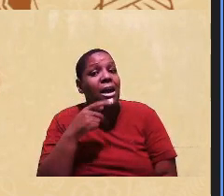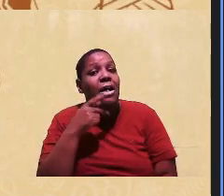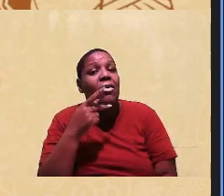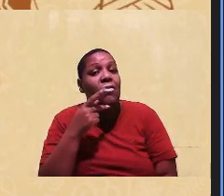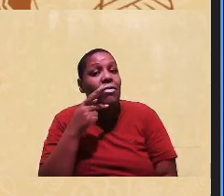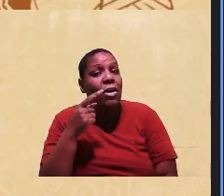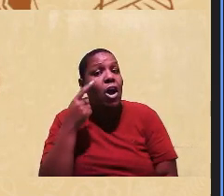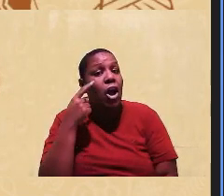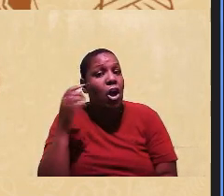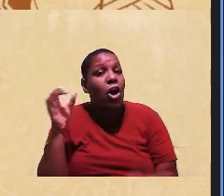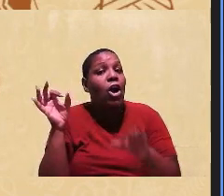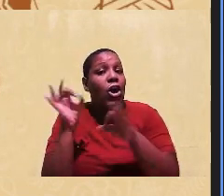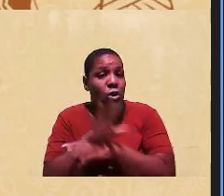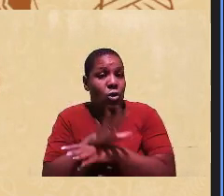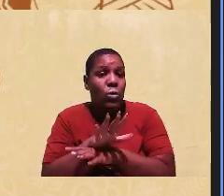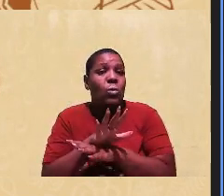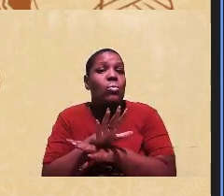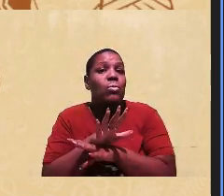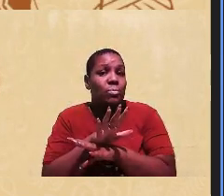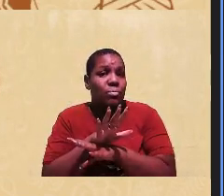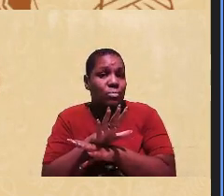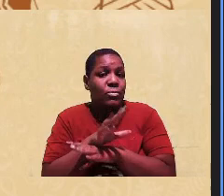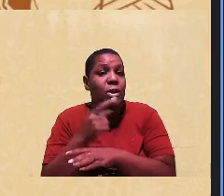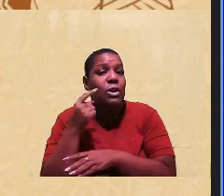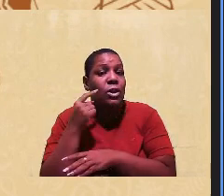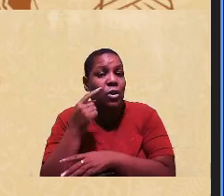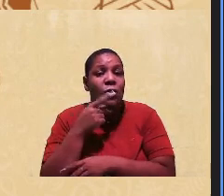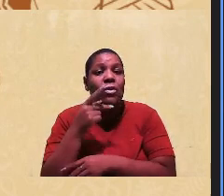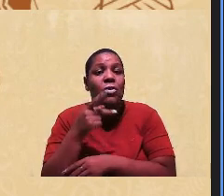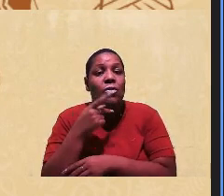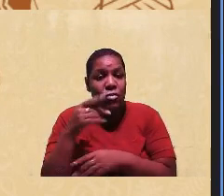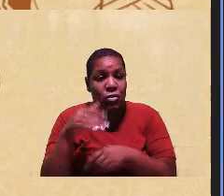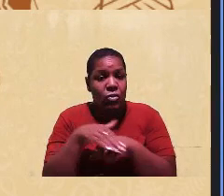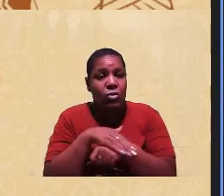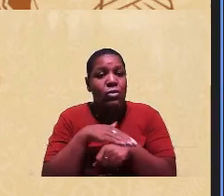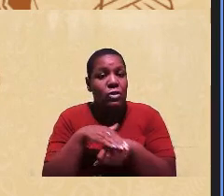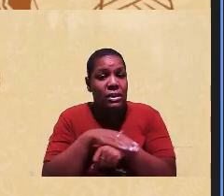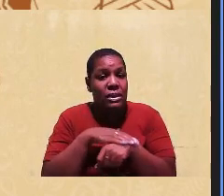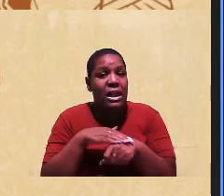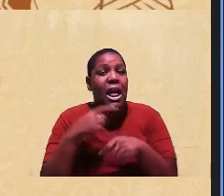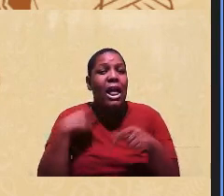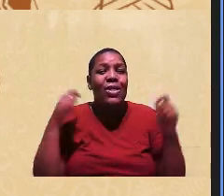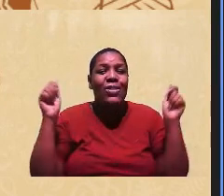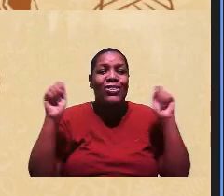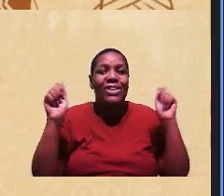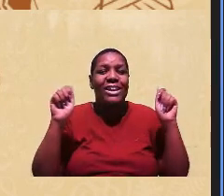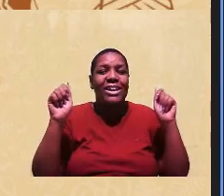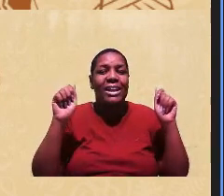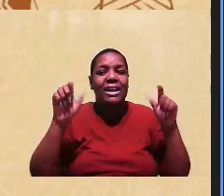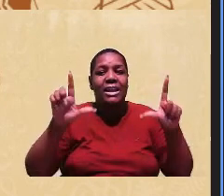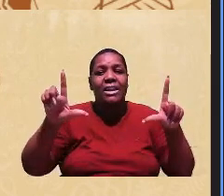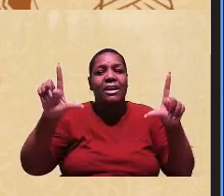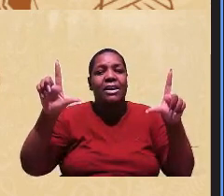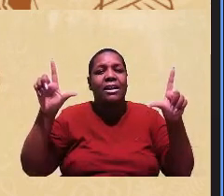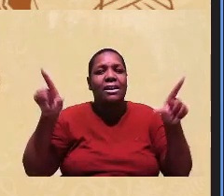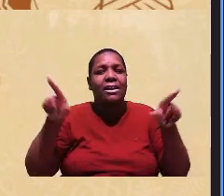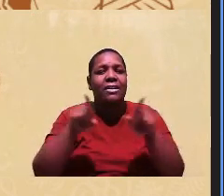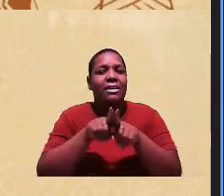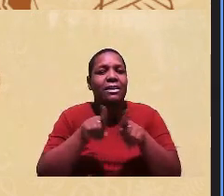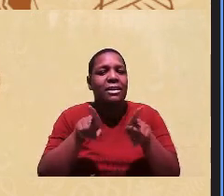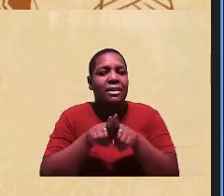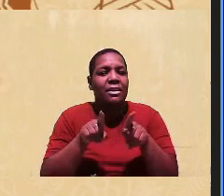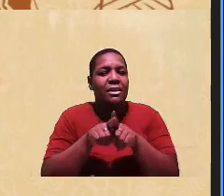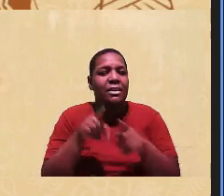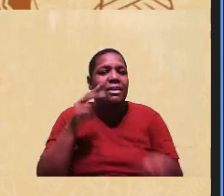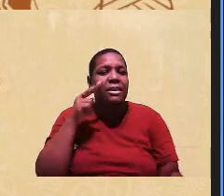terminar as tipologias aqui, porque eu estou gostando dessa conversa e estou adorando essa tela aqui, viu? Estou adorando ver vocês,